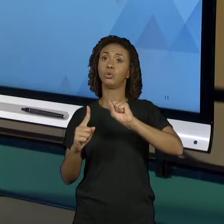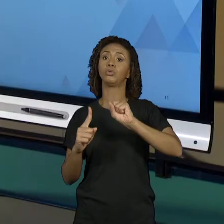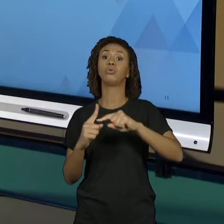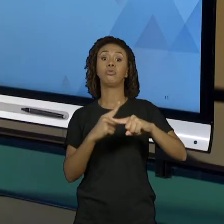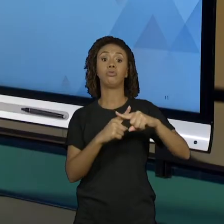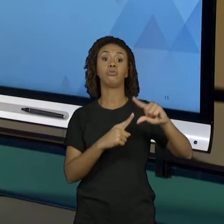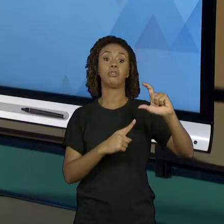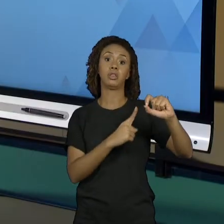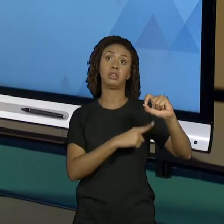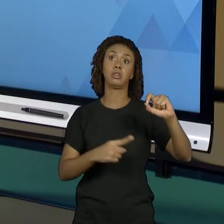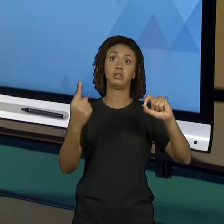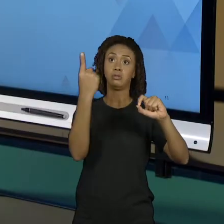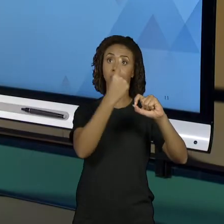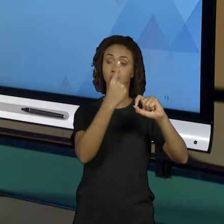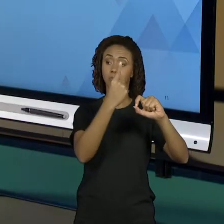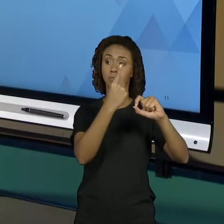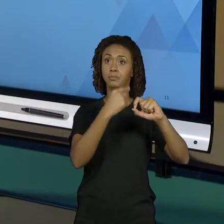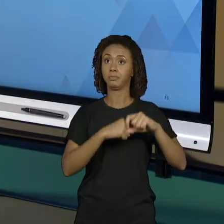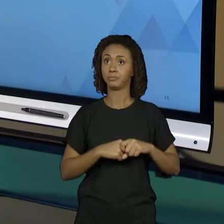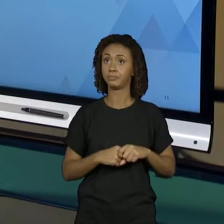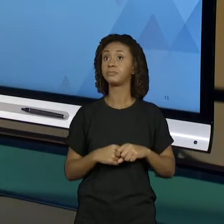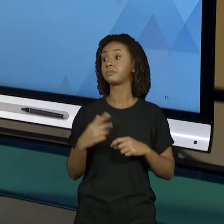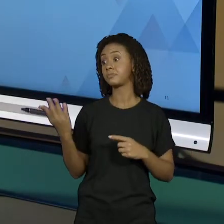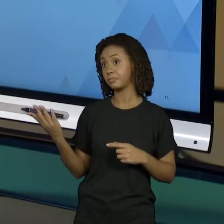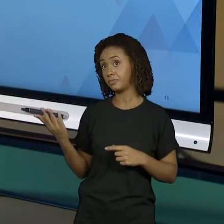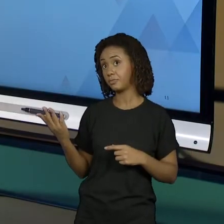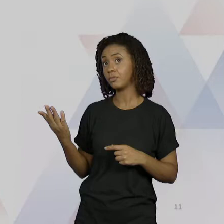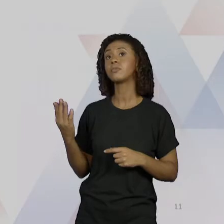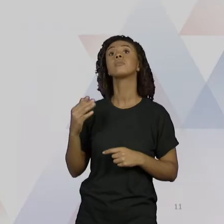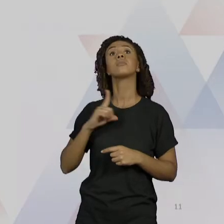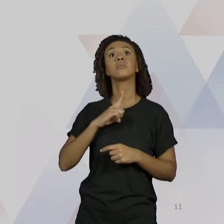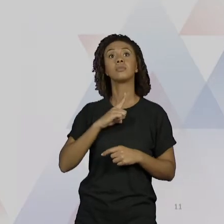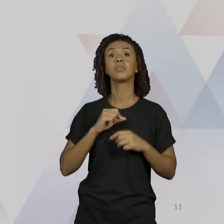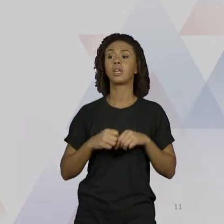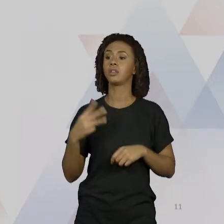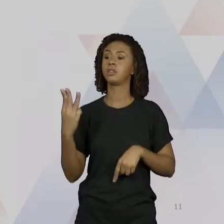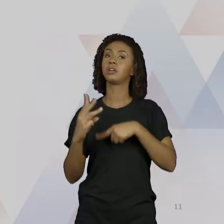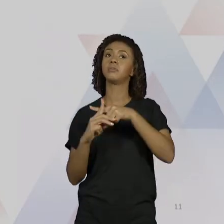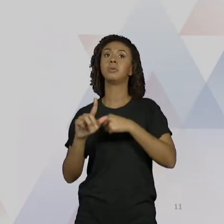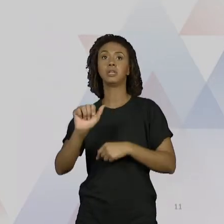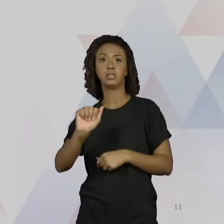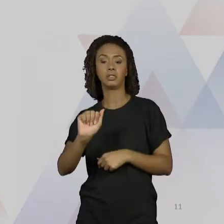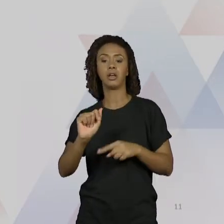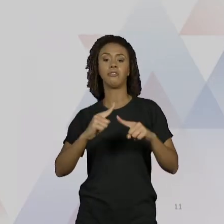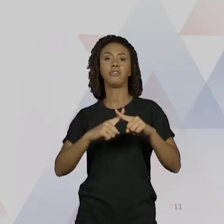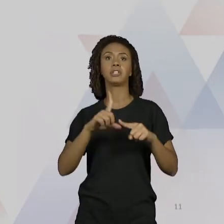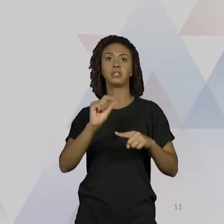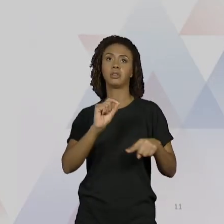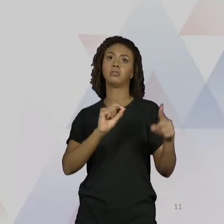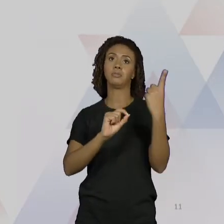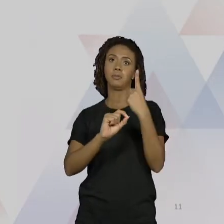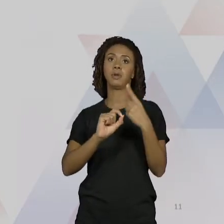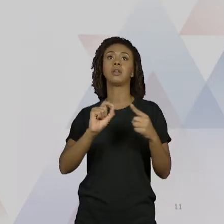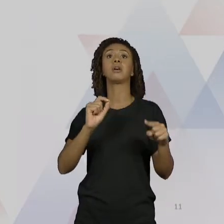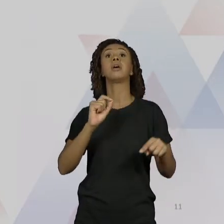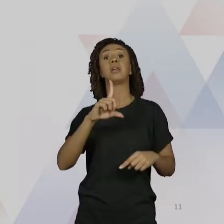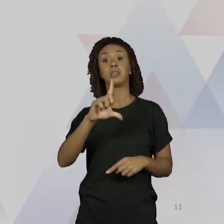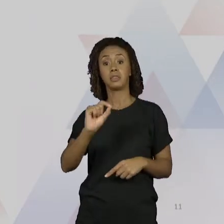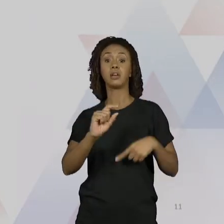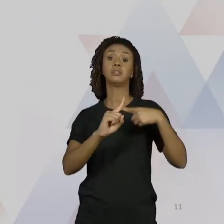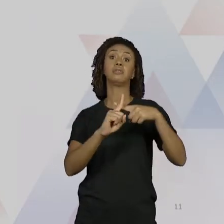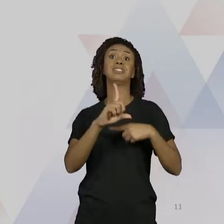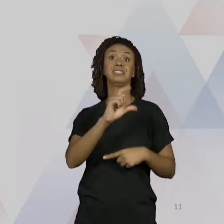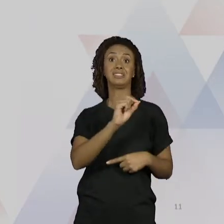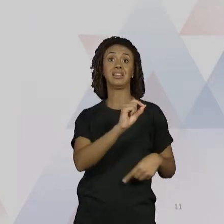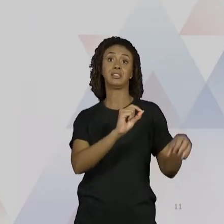15 que aparece lá. então abrindo isso aqui é 3 mais a 10 à primeira 10 vezes 10 elevado a